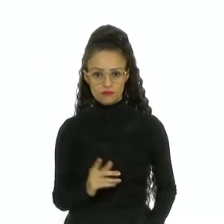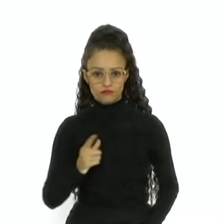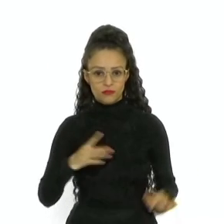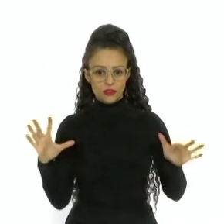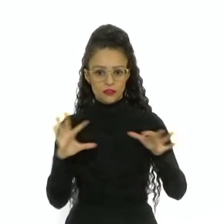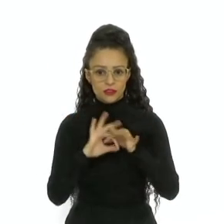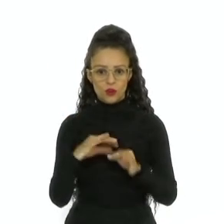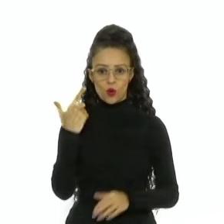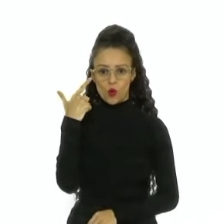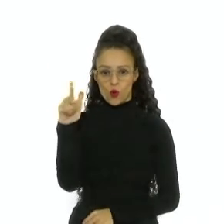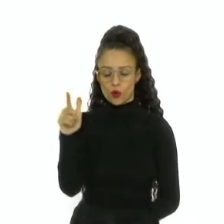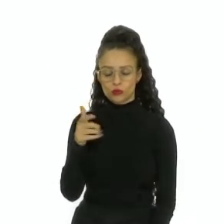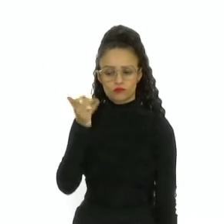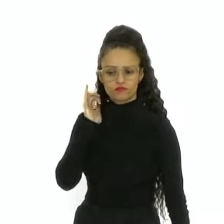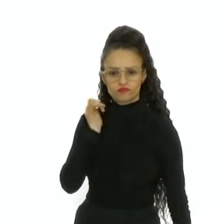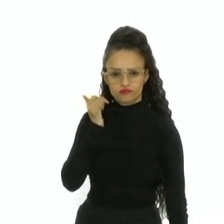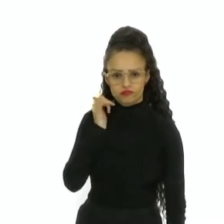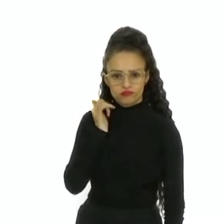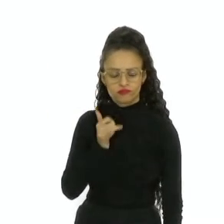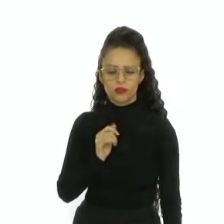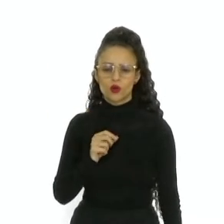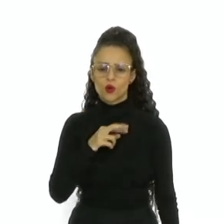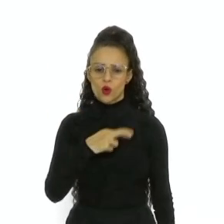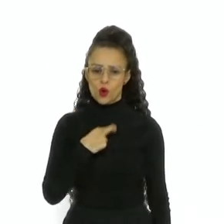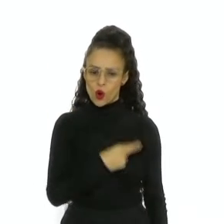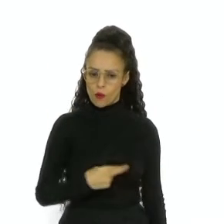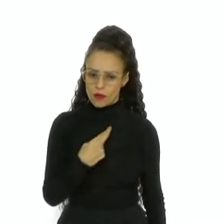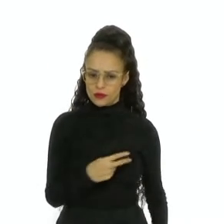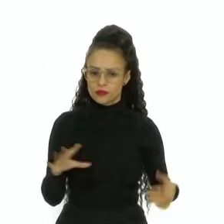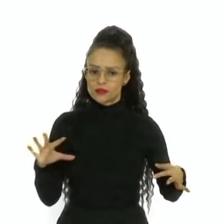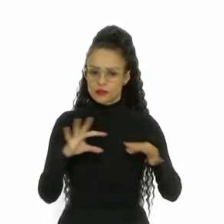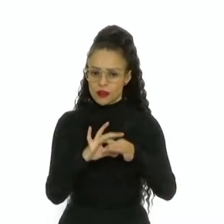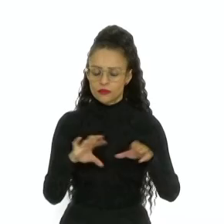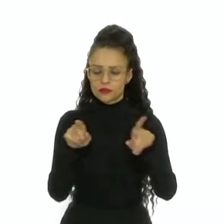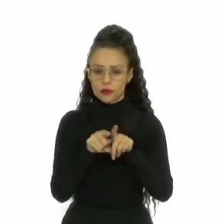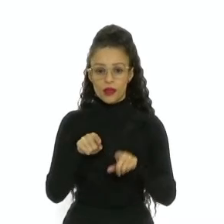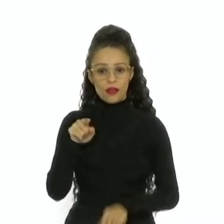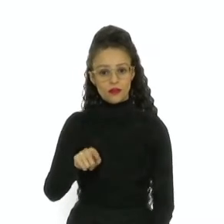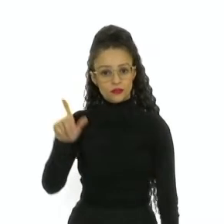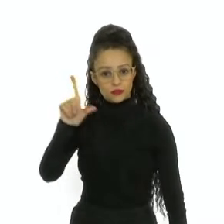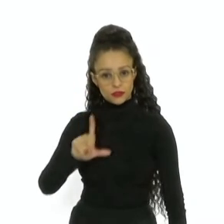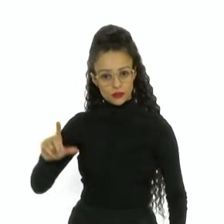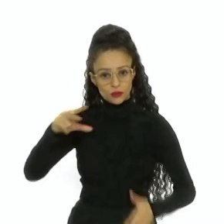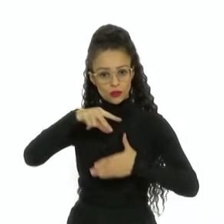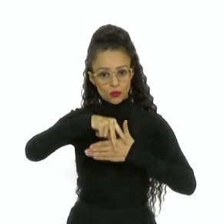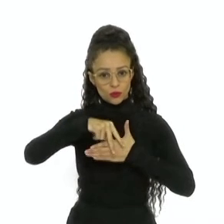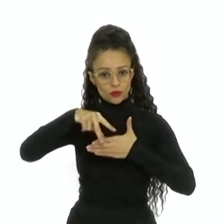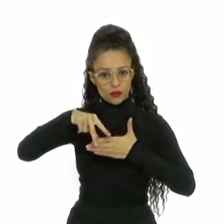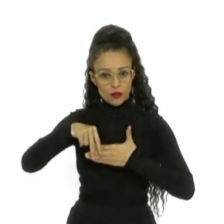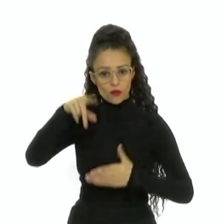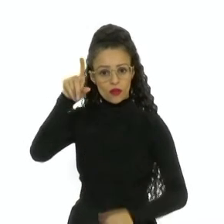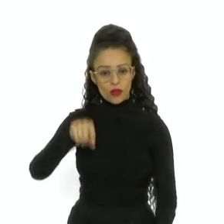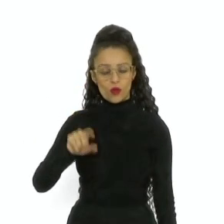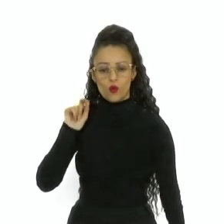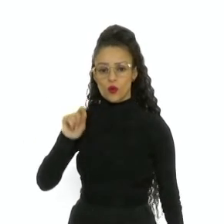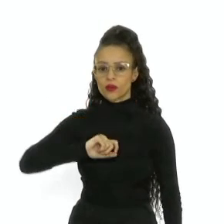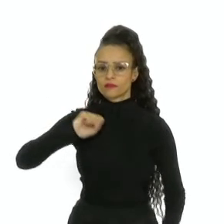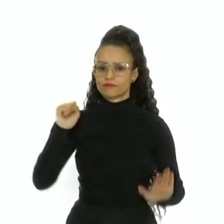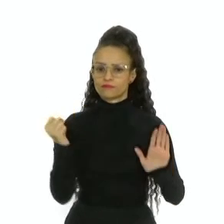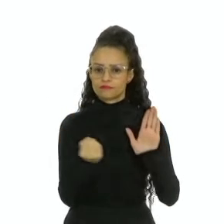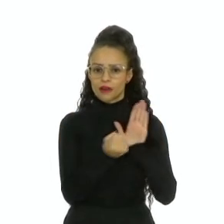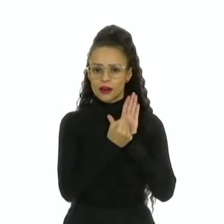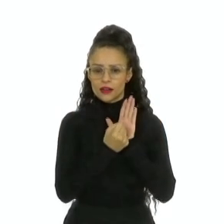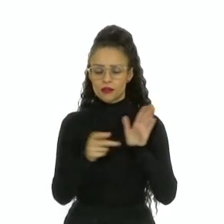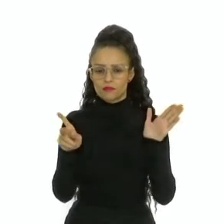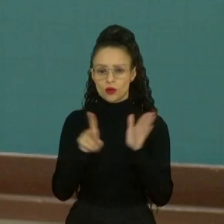outras narrativas, como contos, romances. E essa literatura é considerada um patrimônio